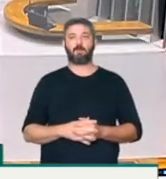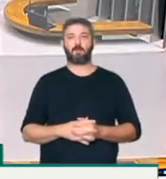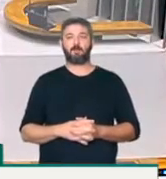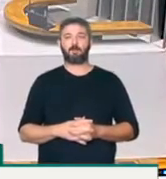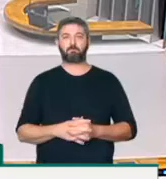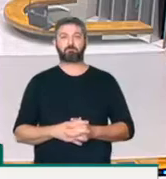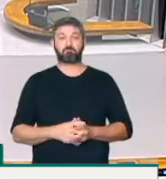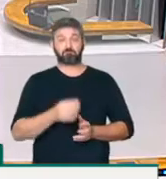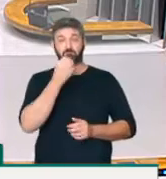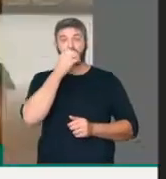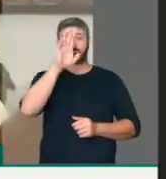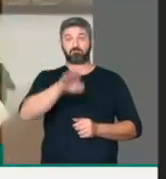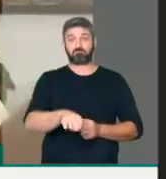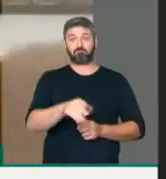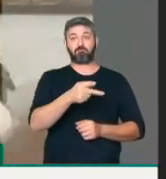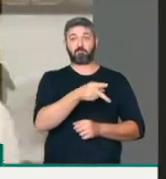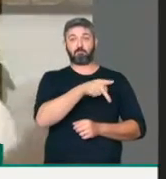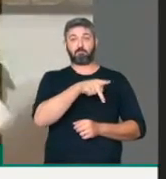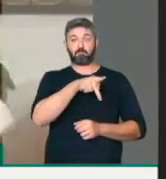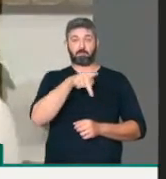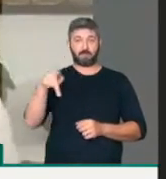Boa tarde, Sr. Presidente,